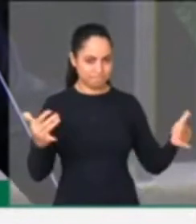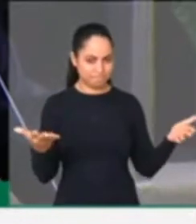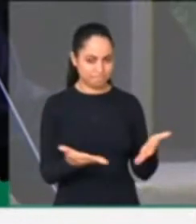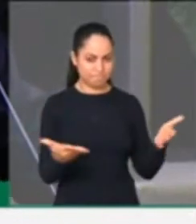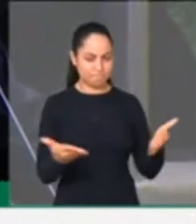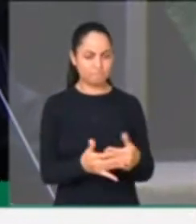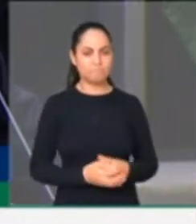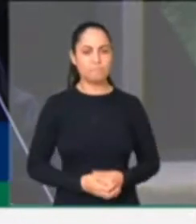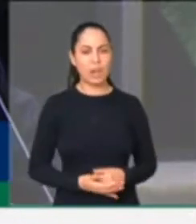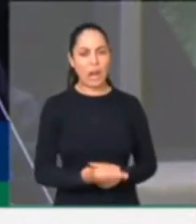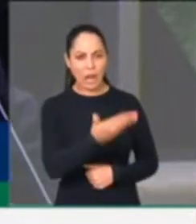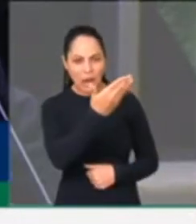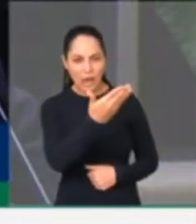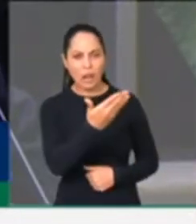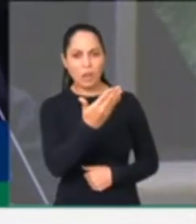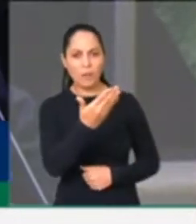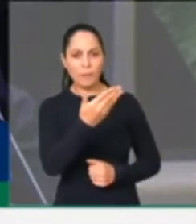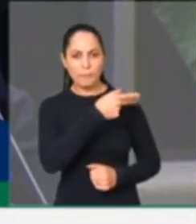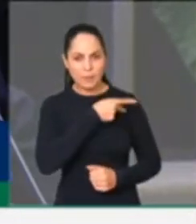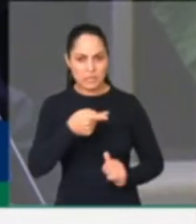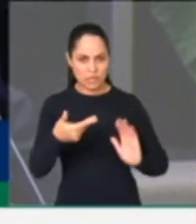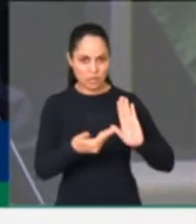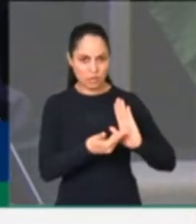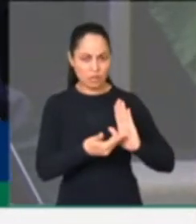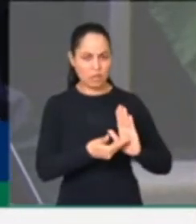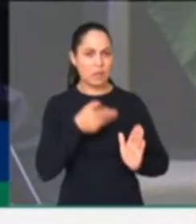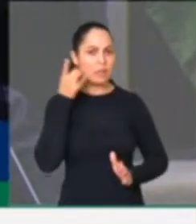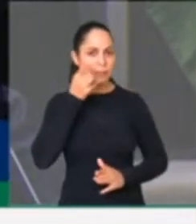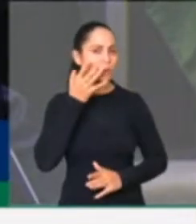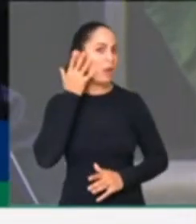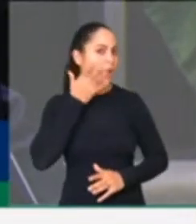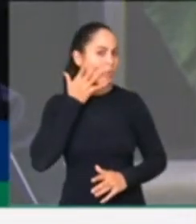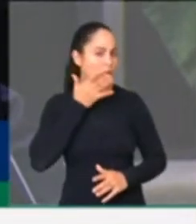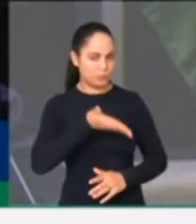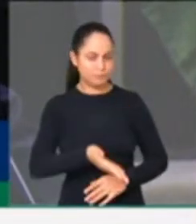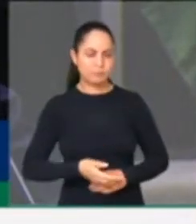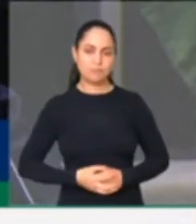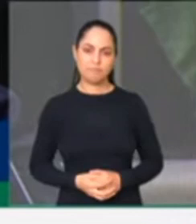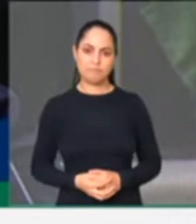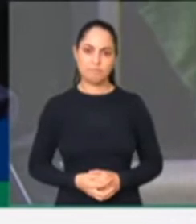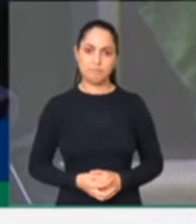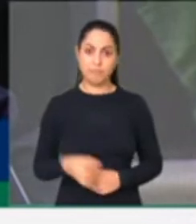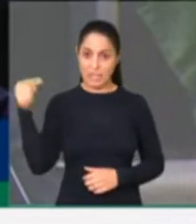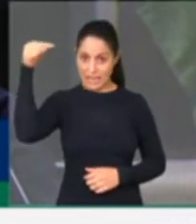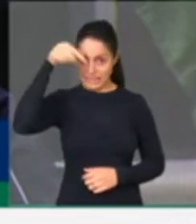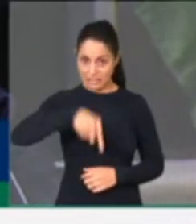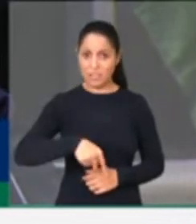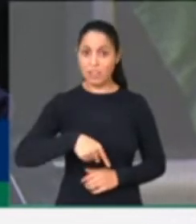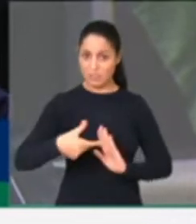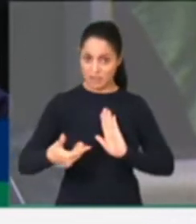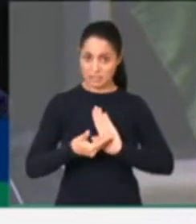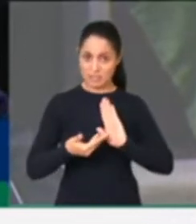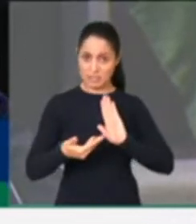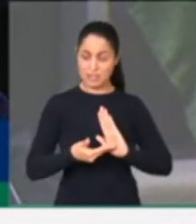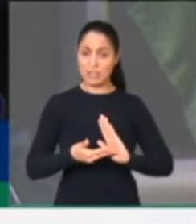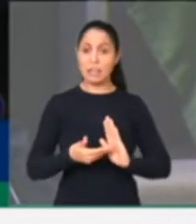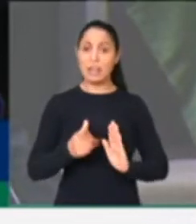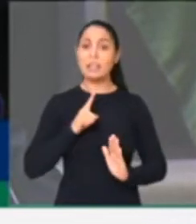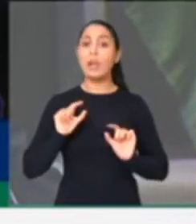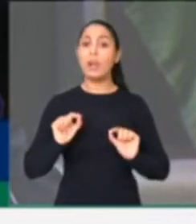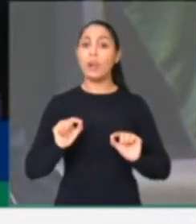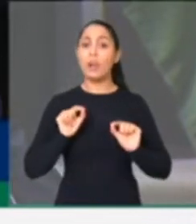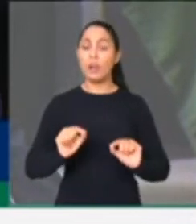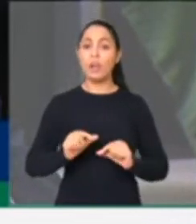dessa casa, deputado Arthur Lira. Está hoje aqui na Câmara dos Deputados uma delegação de